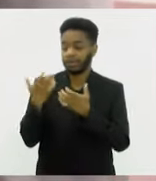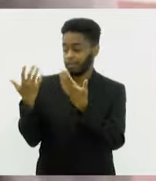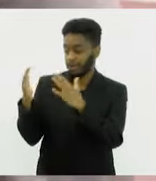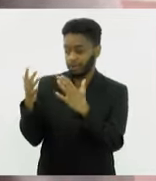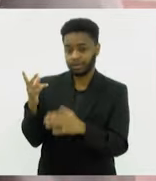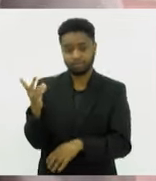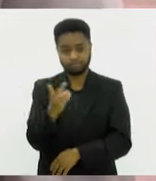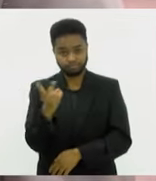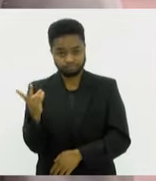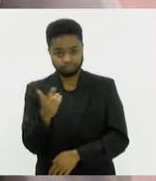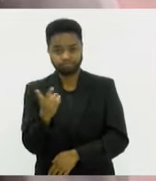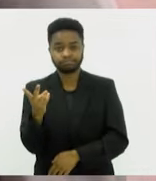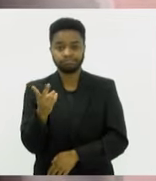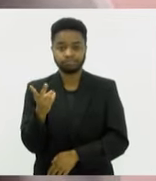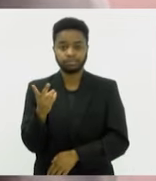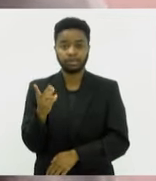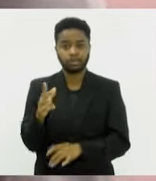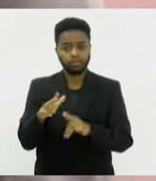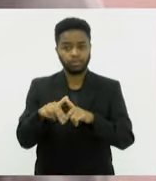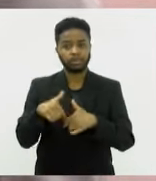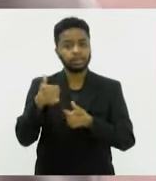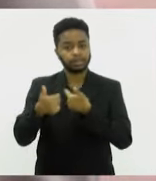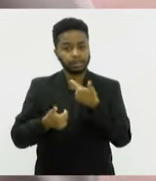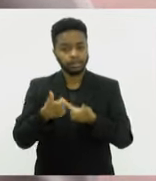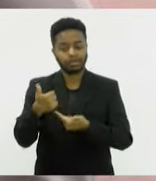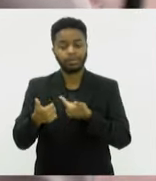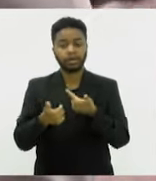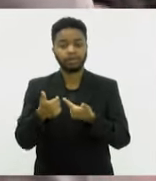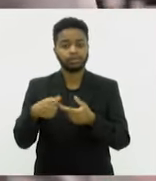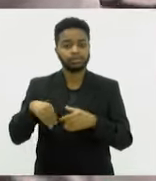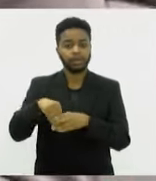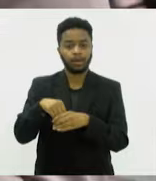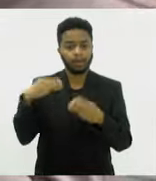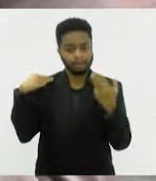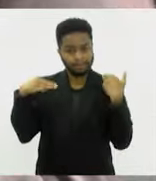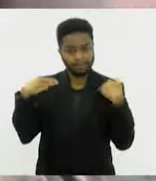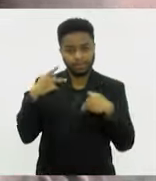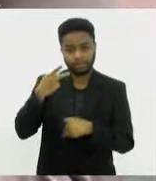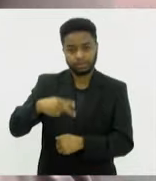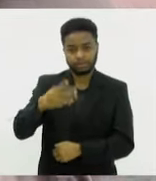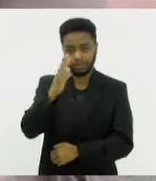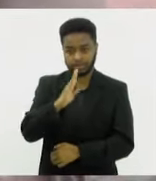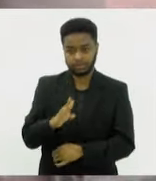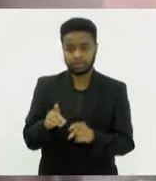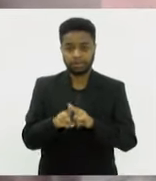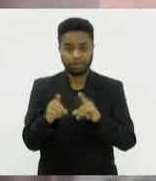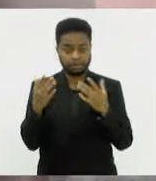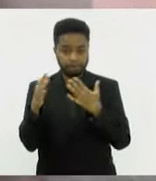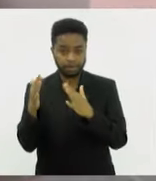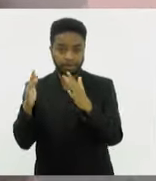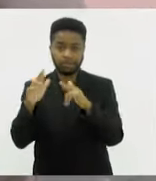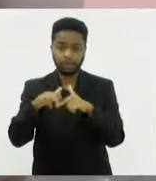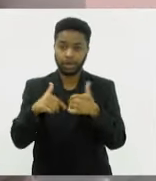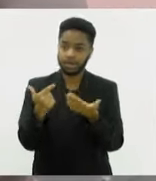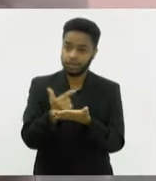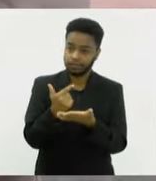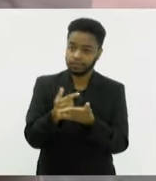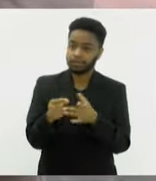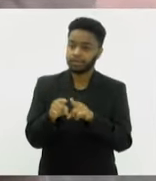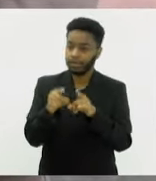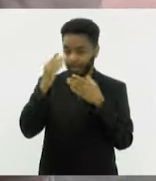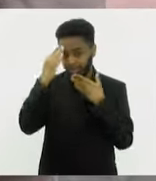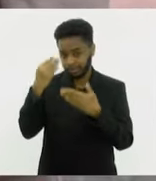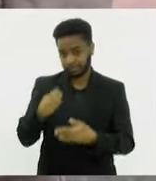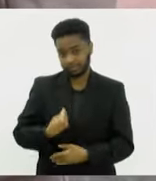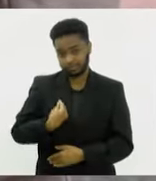e a Denise pelo trabalho que realizaram em prol da Marinha, em do nosso país. E parabenizar também pelo livro e agradecer a presença de